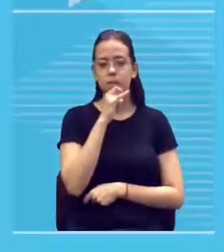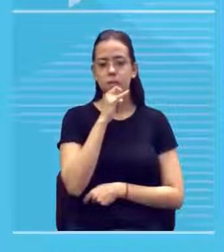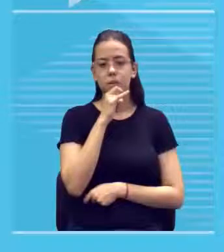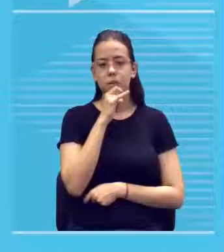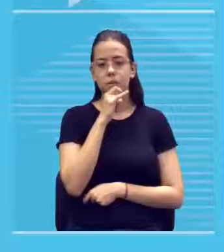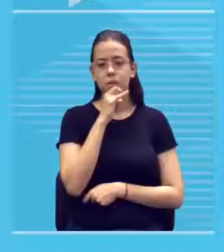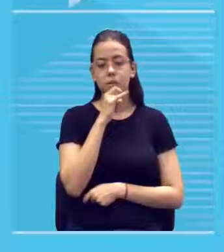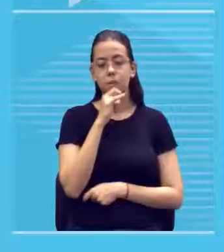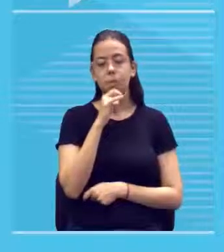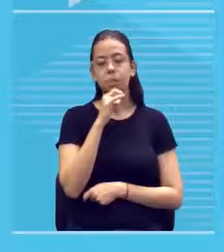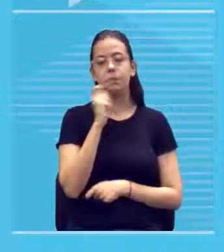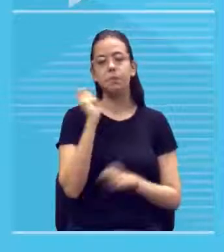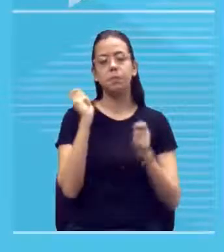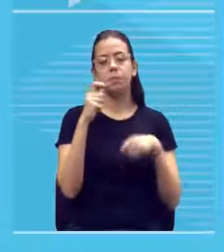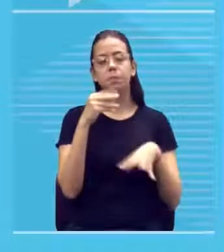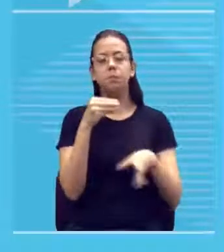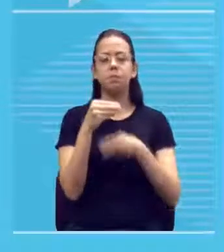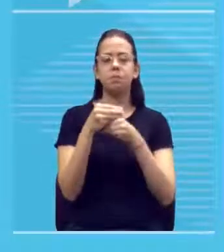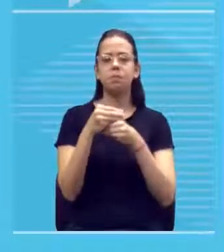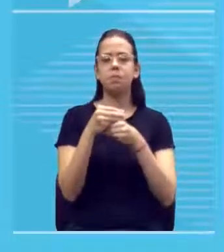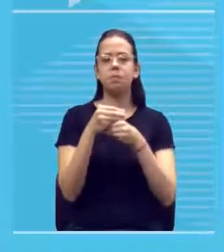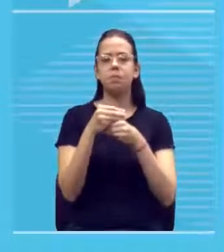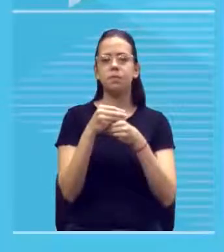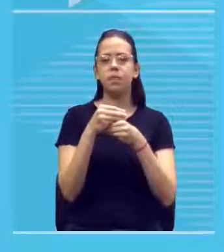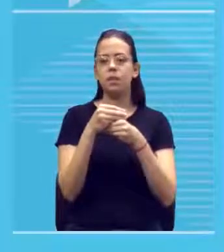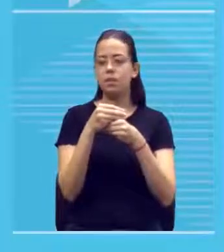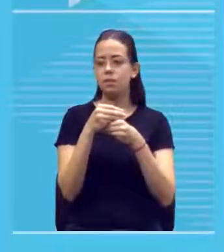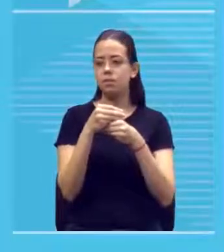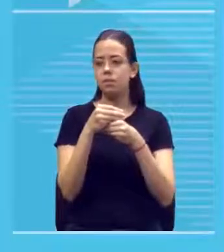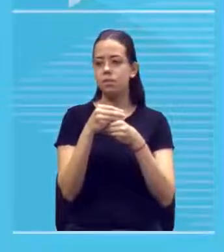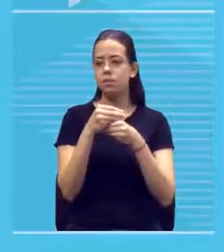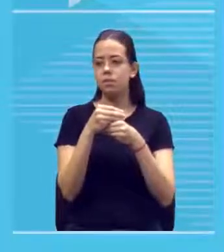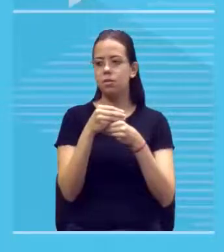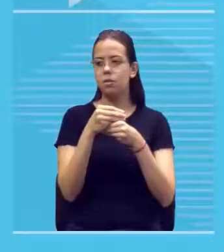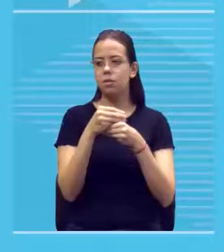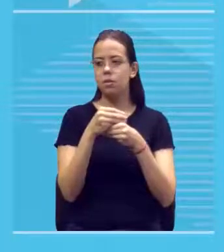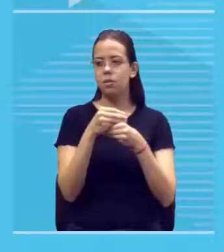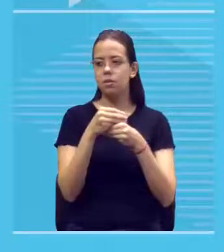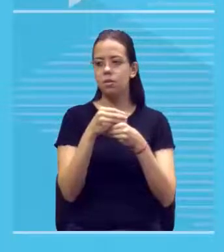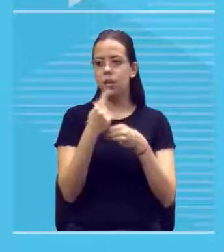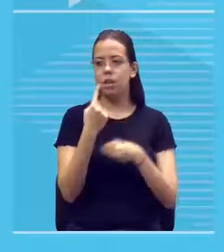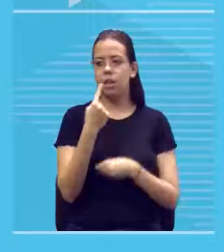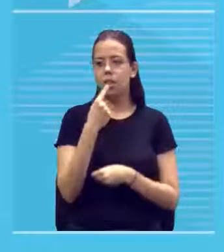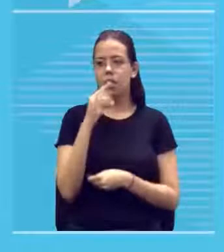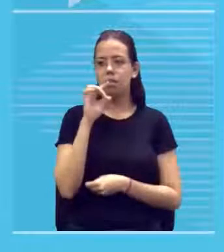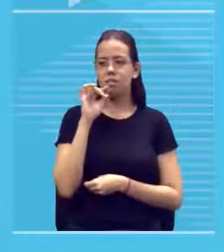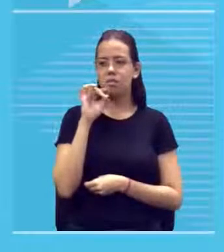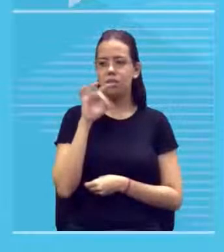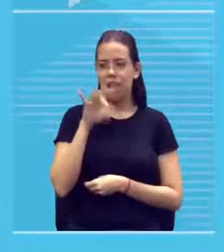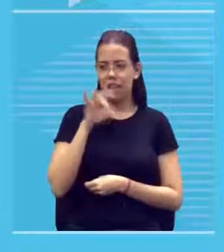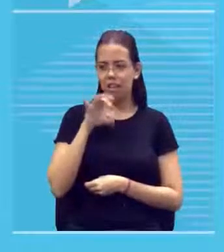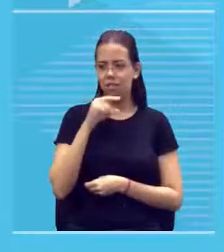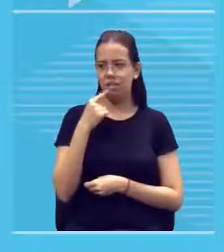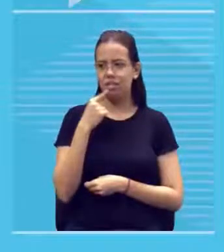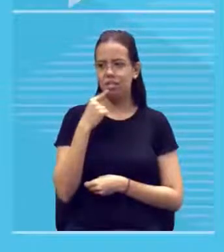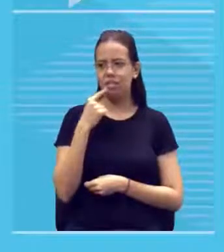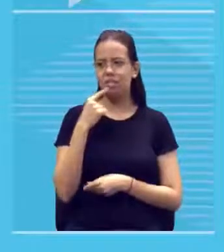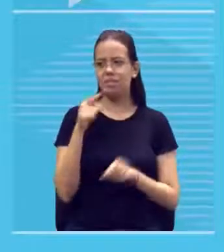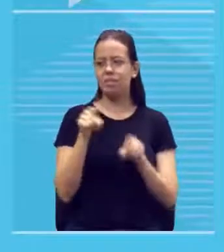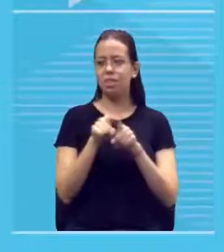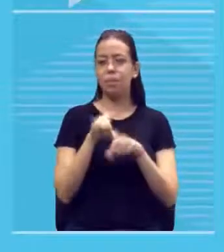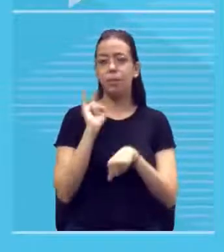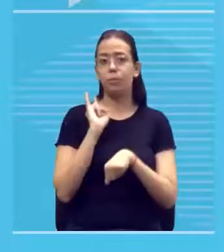que inclui saliva e urina para poder fazer alguns alguns